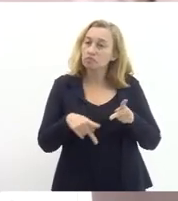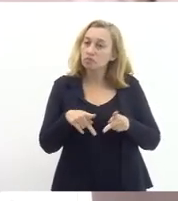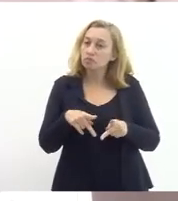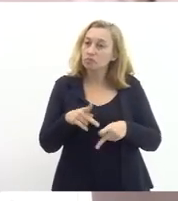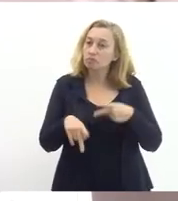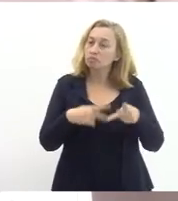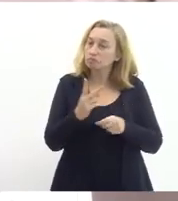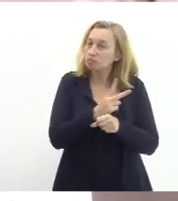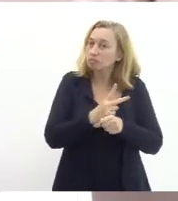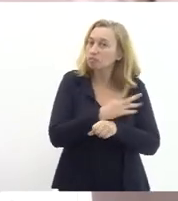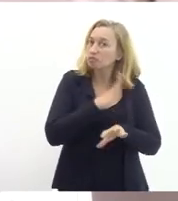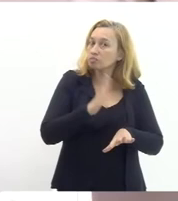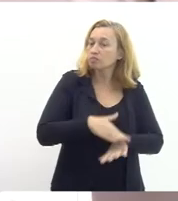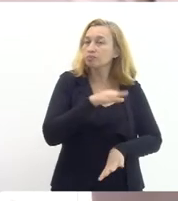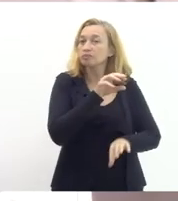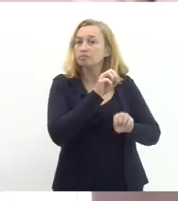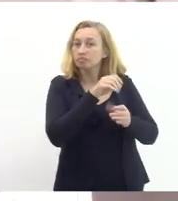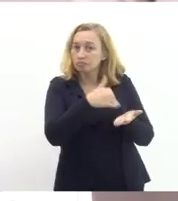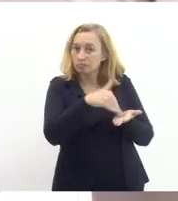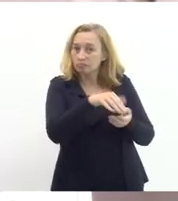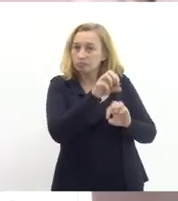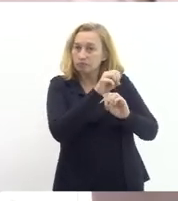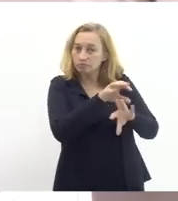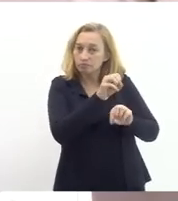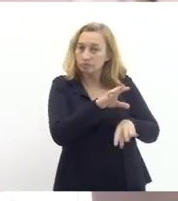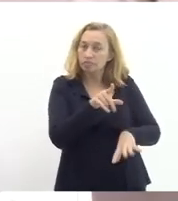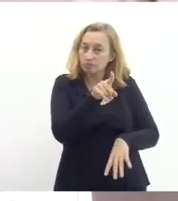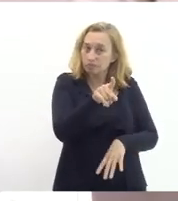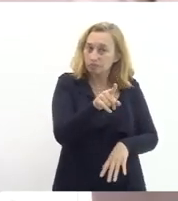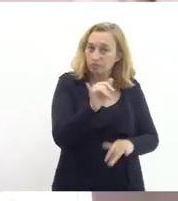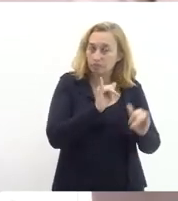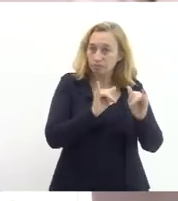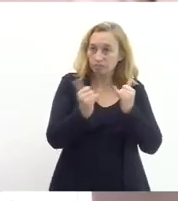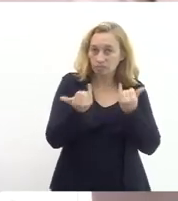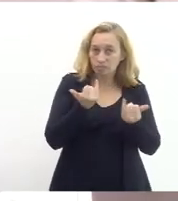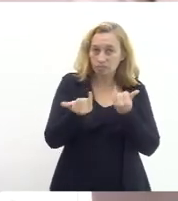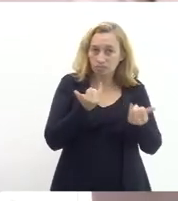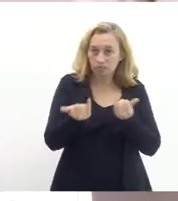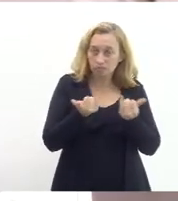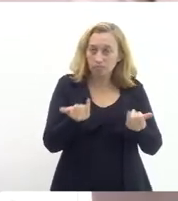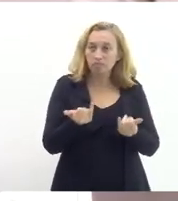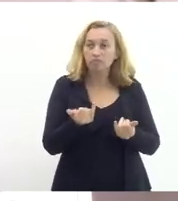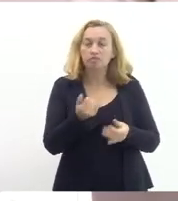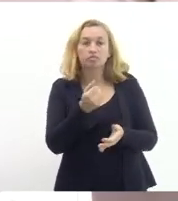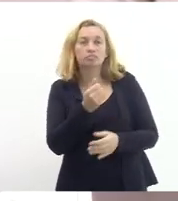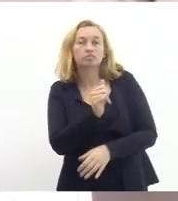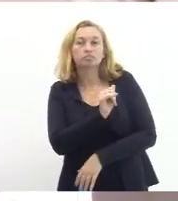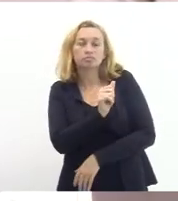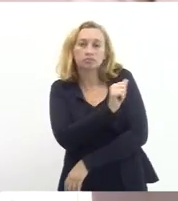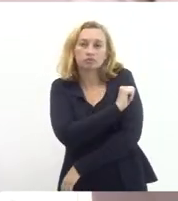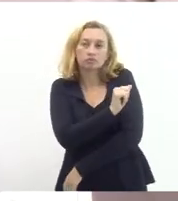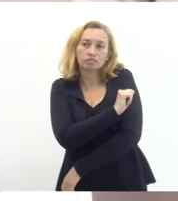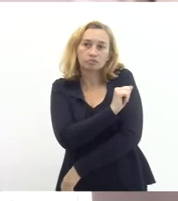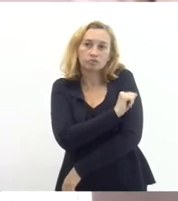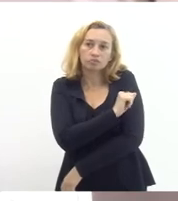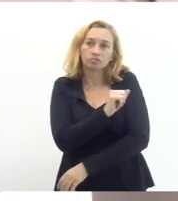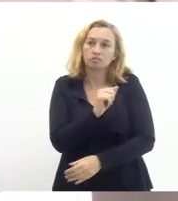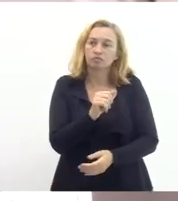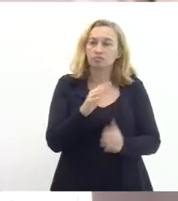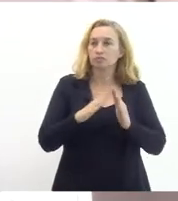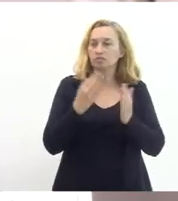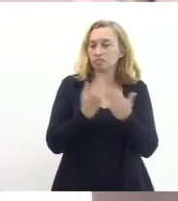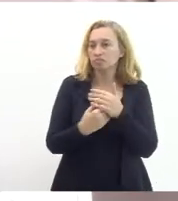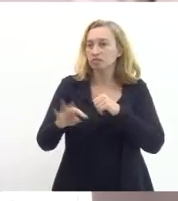a Seduc e esse encolhimento que o senhor cita dos números de alunos na Faietec se deva por um fator a Faietec ela é muito